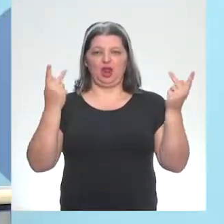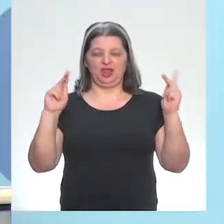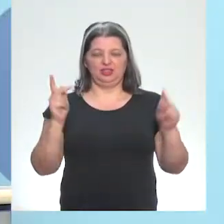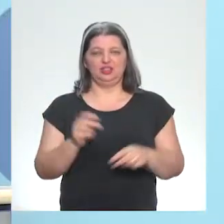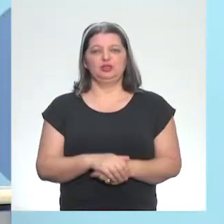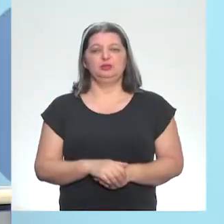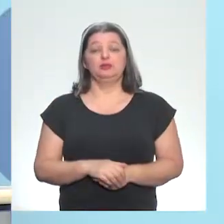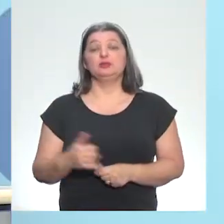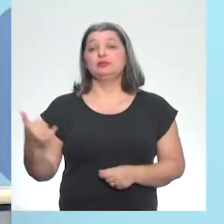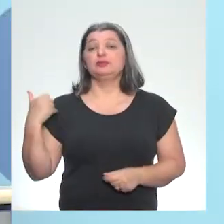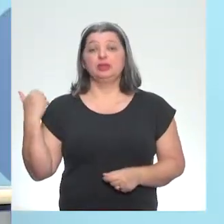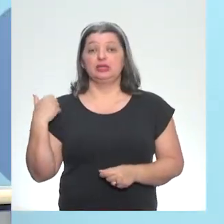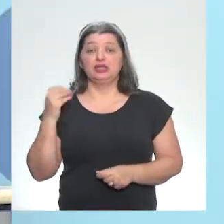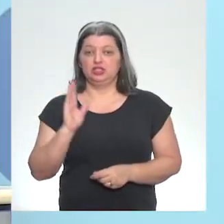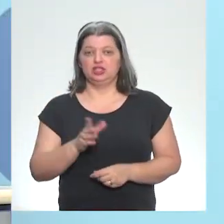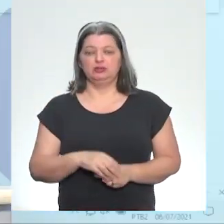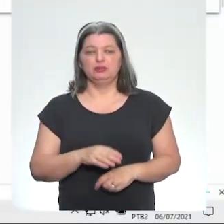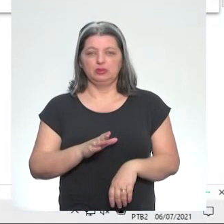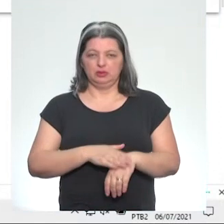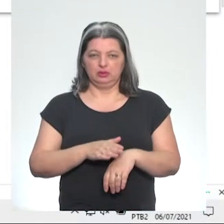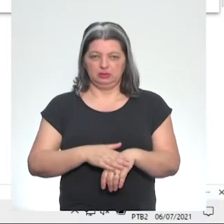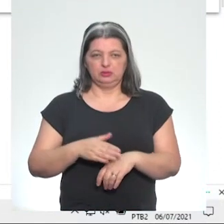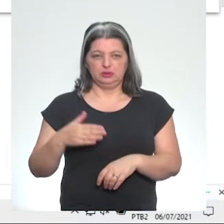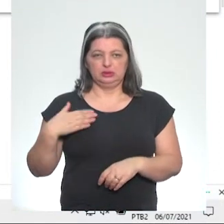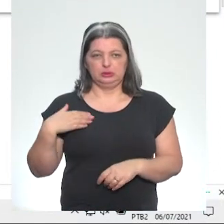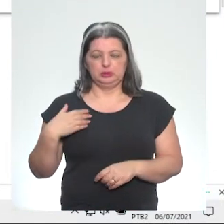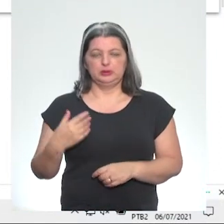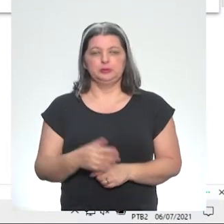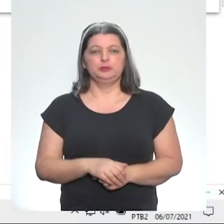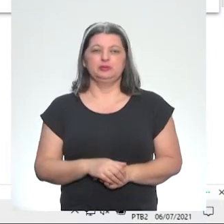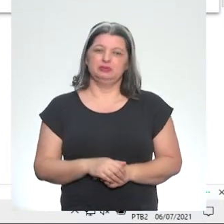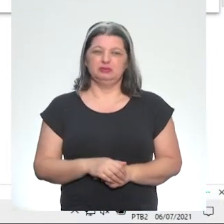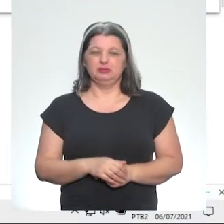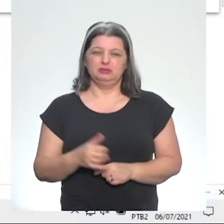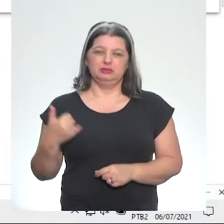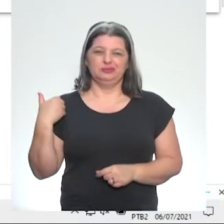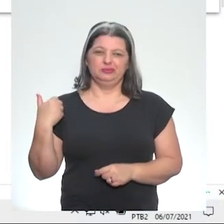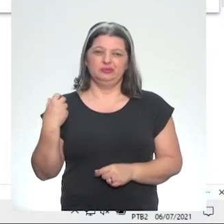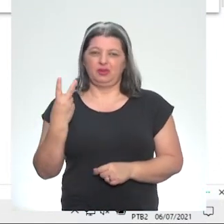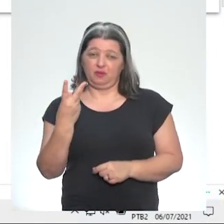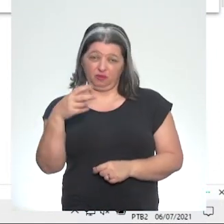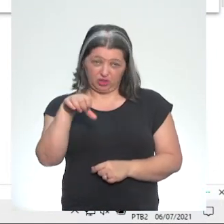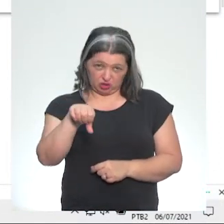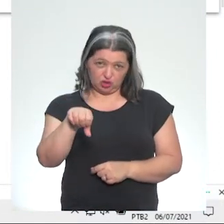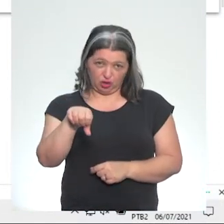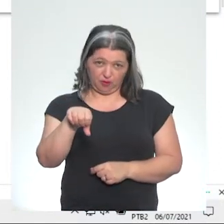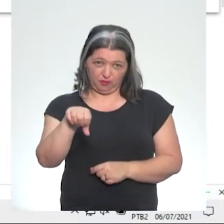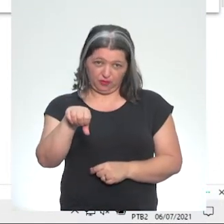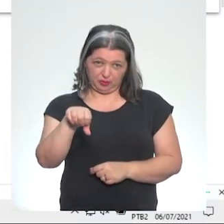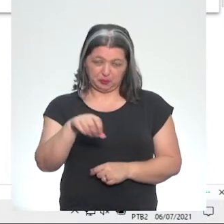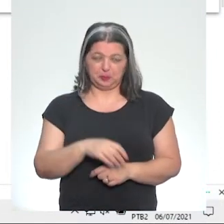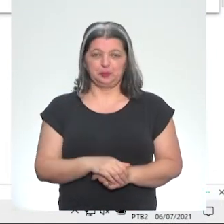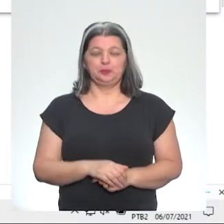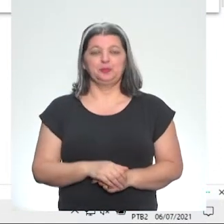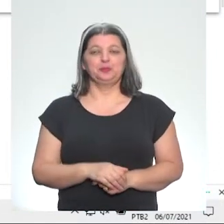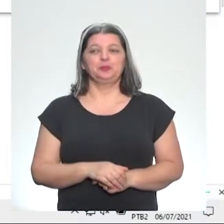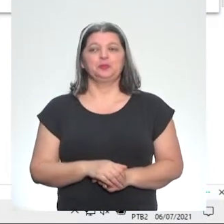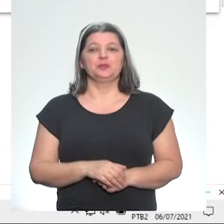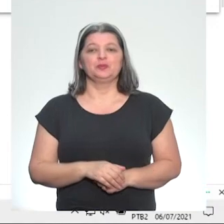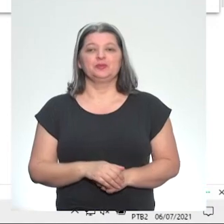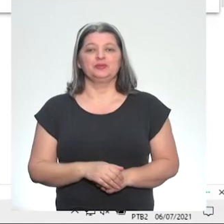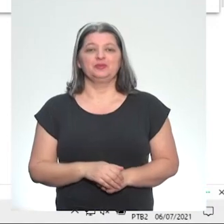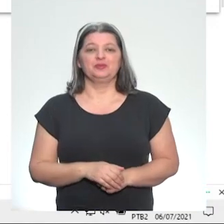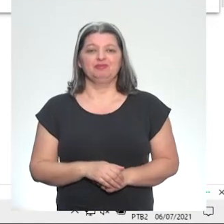tivemos uma idade. Primeiro, eu vou fazer com a minha. Eu tenho, meus modestos, 29 anos, recém-completados. Meu Deus, isso